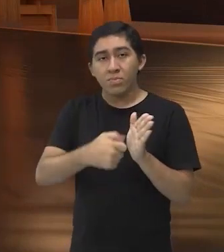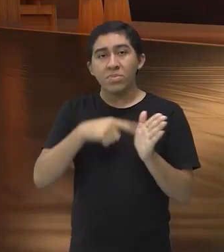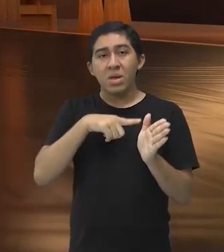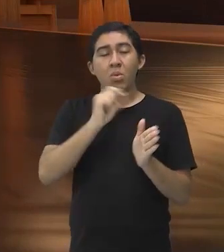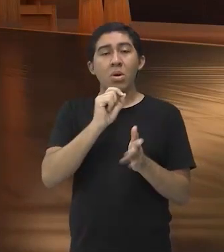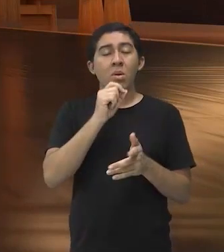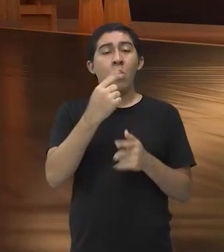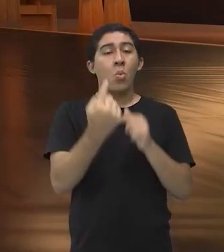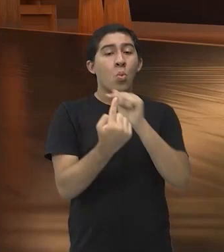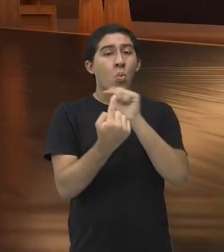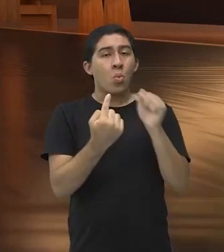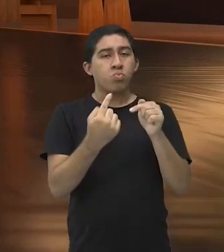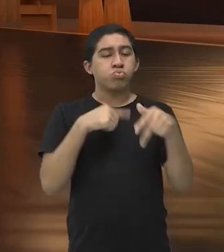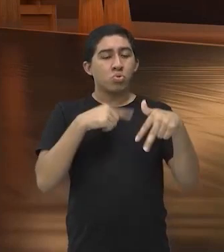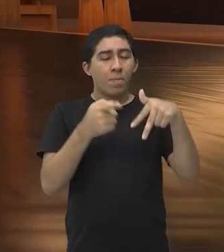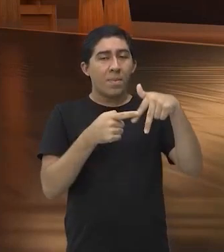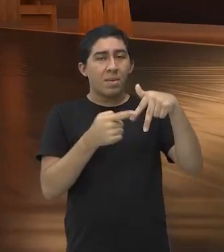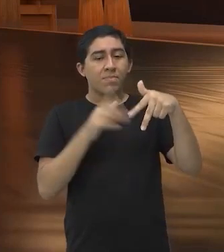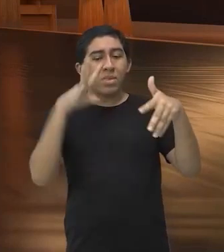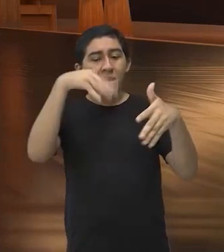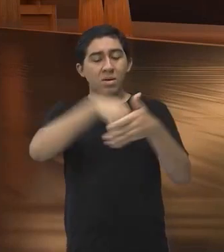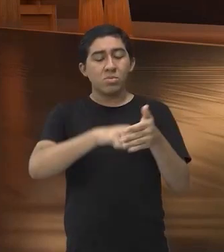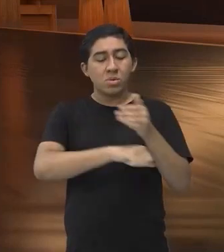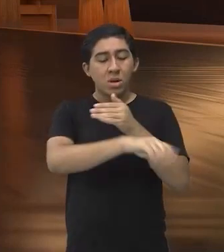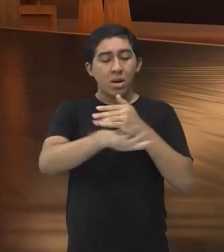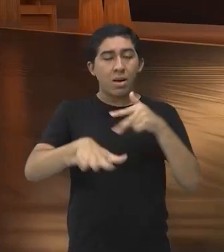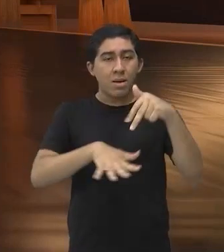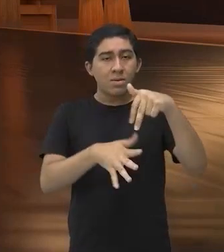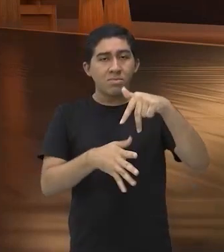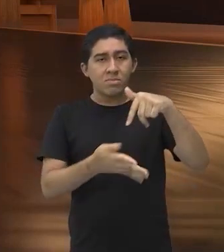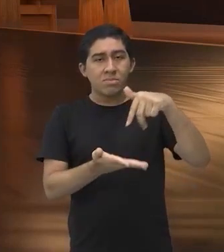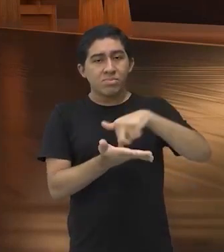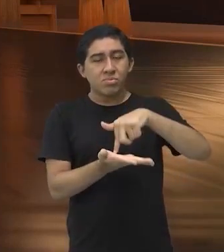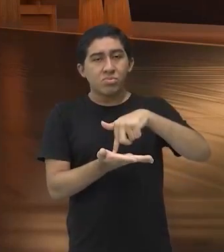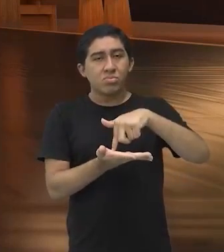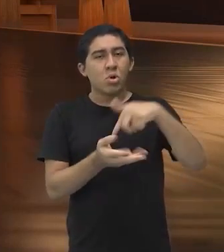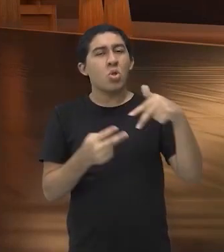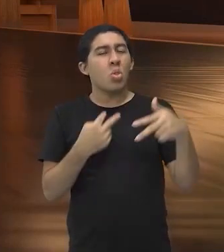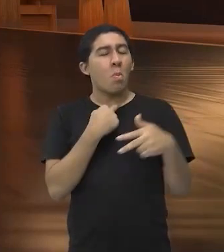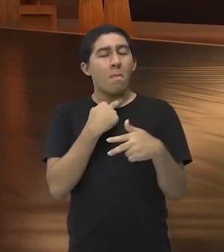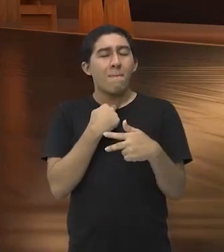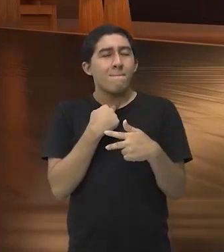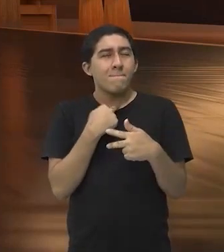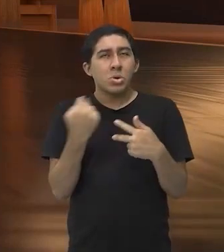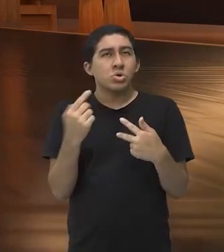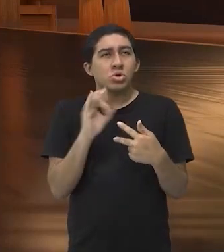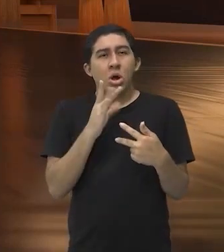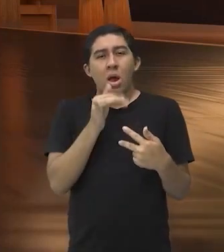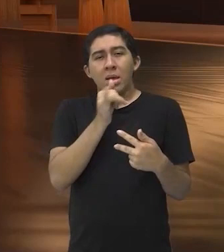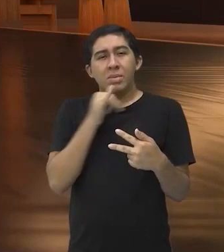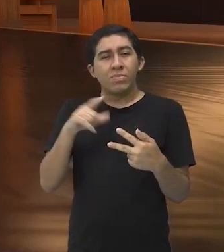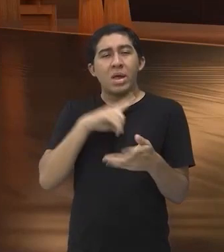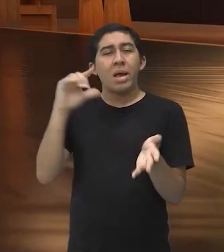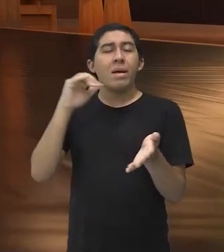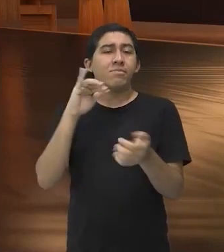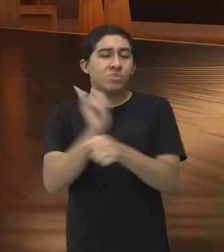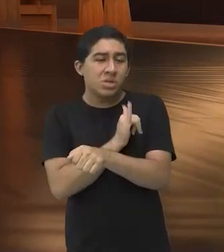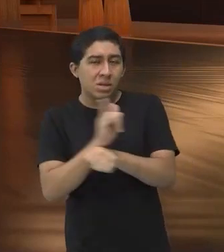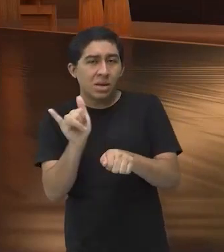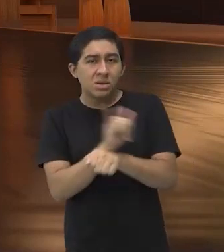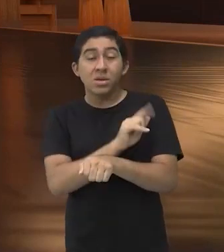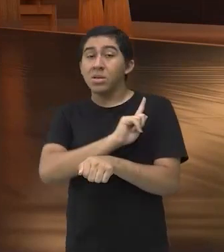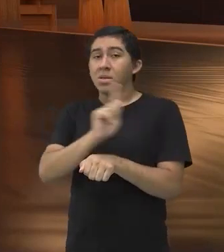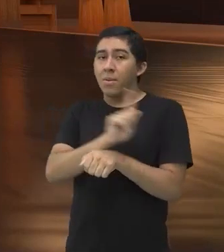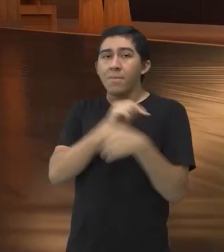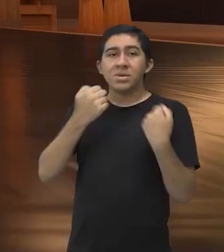pés na área de combate. Então, não vale, não é necessário somente você dominar essas técnicas, mas você